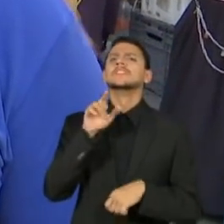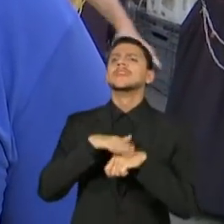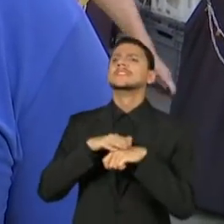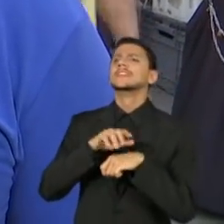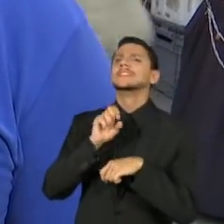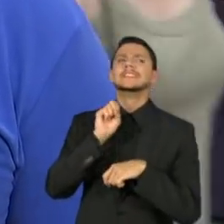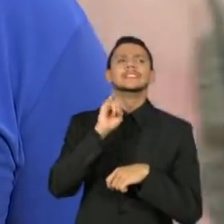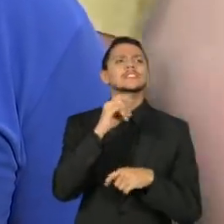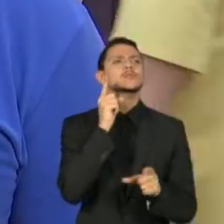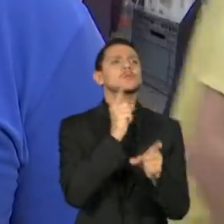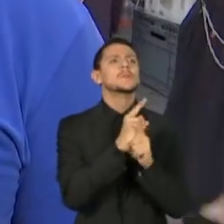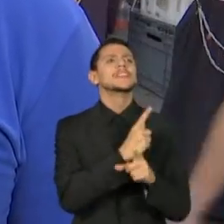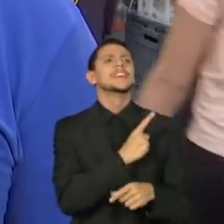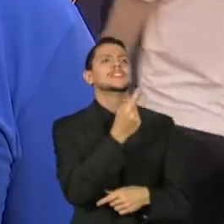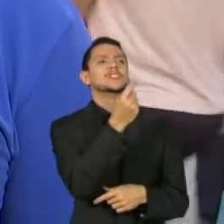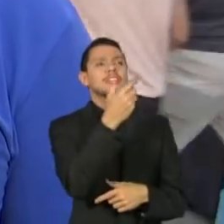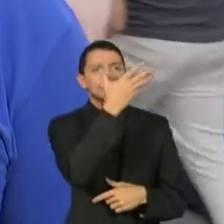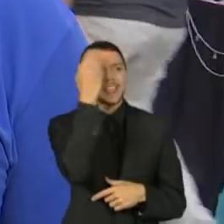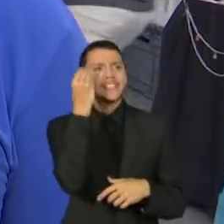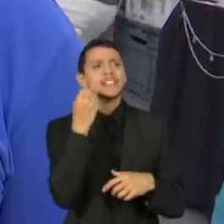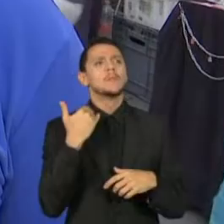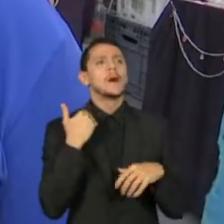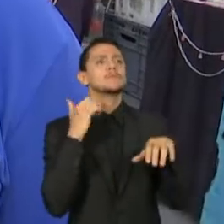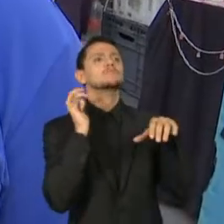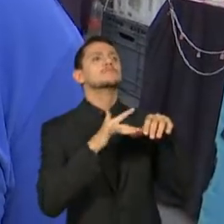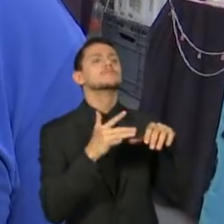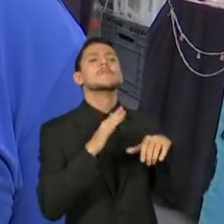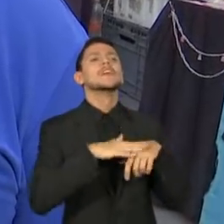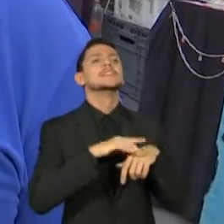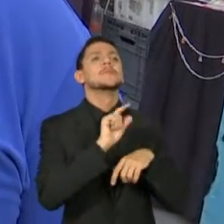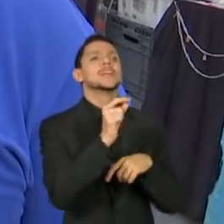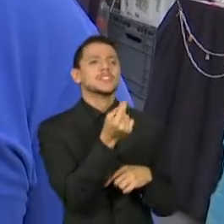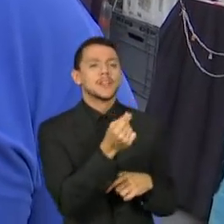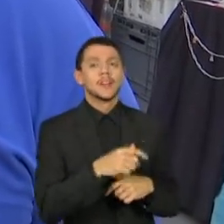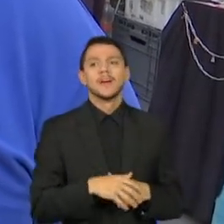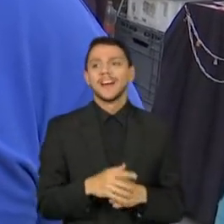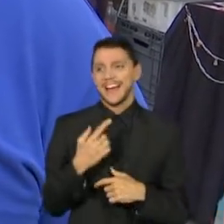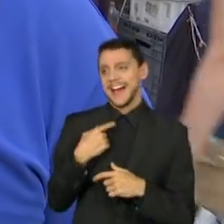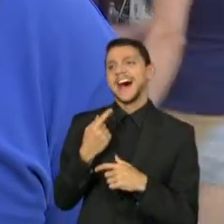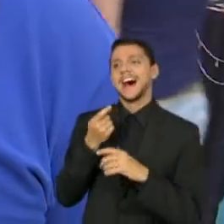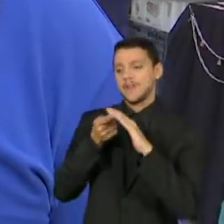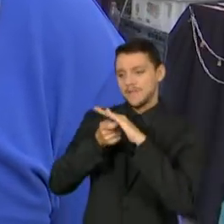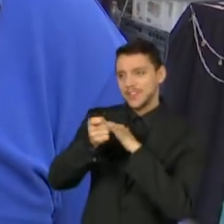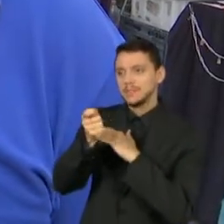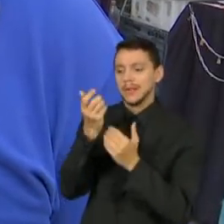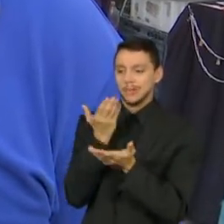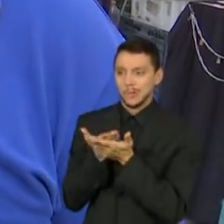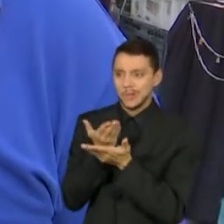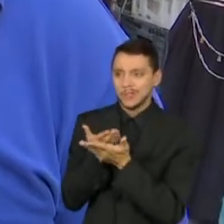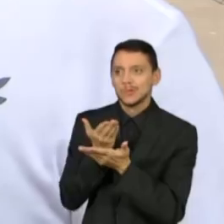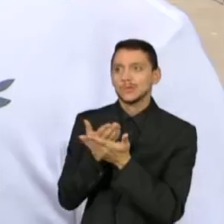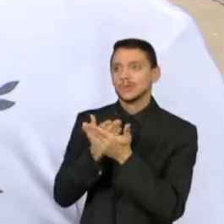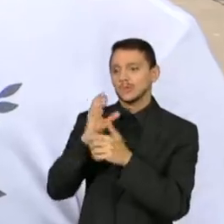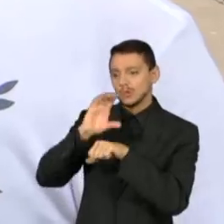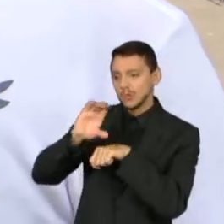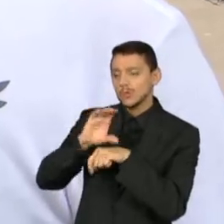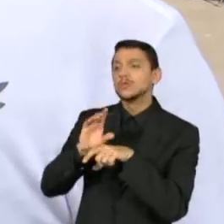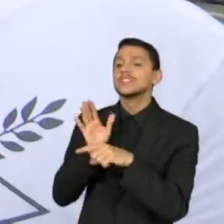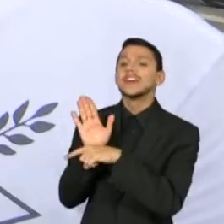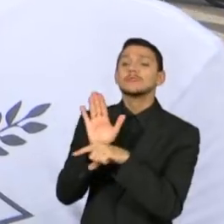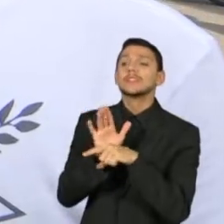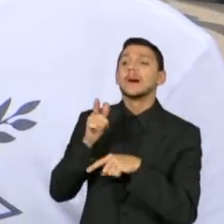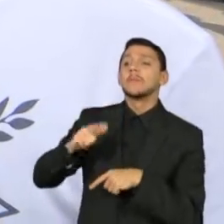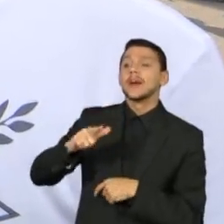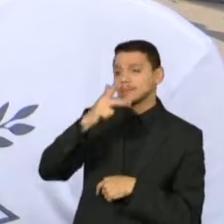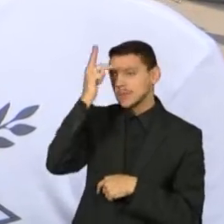numa conta inativa num banco? Fazia um investimento em estudos e ajudaria quem fosse necessitado. Eu investiria.